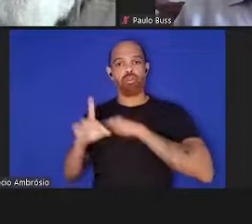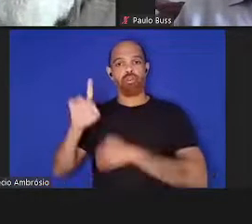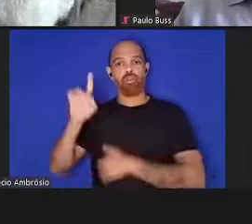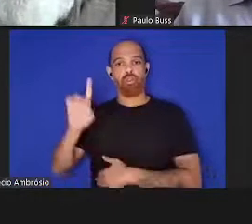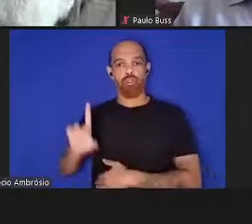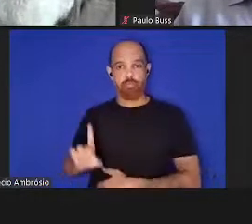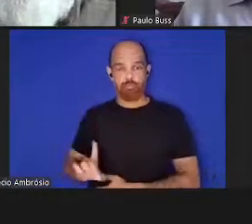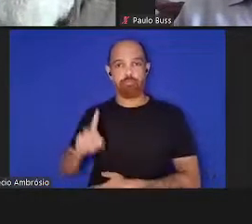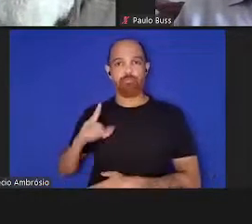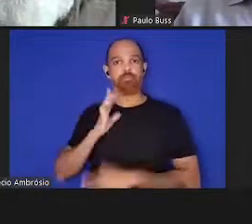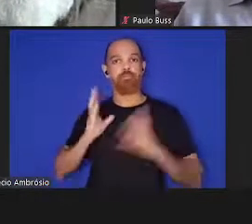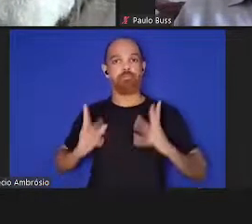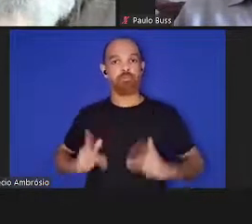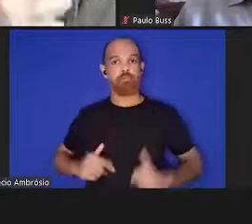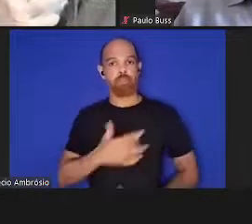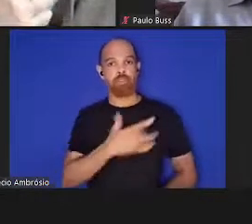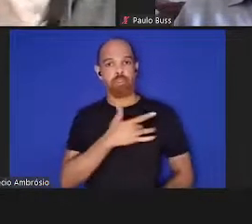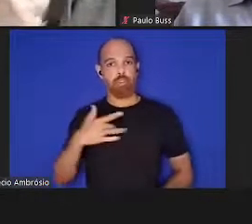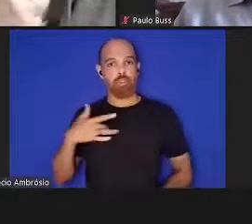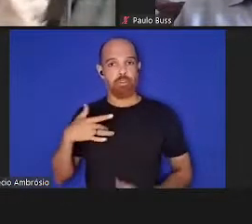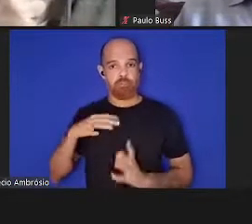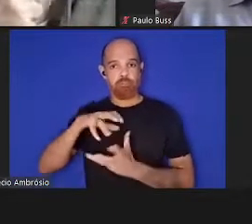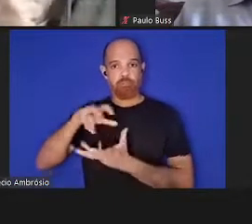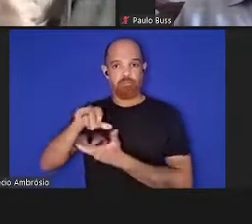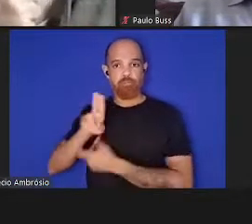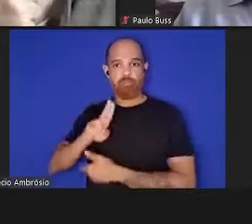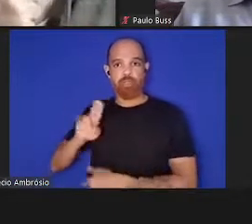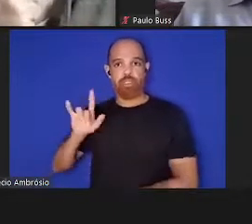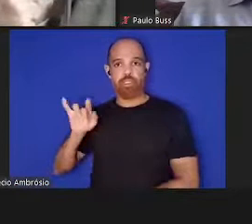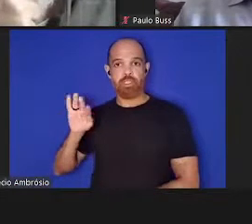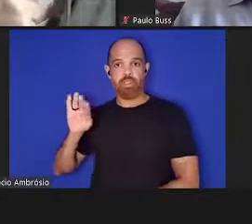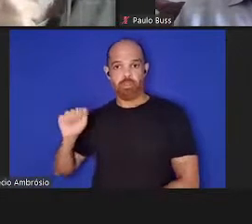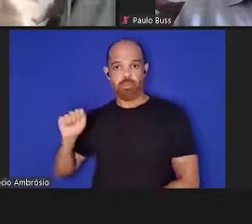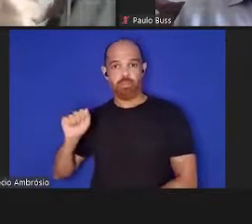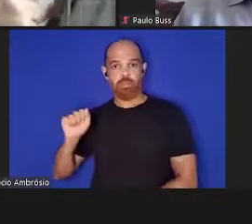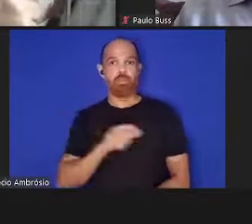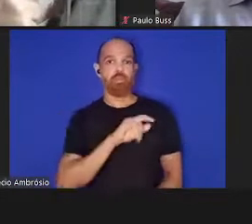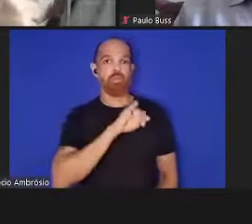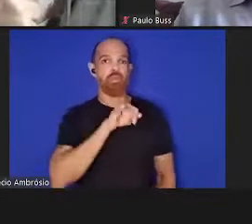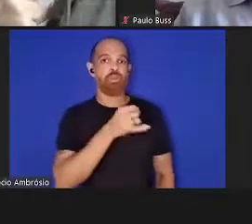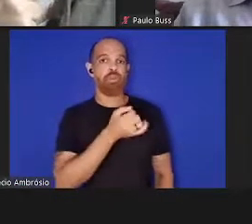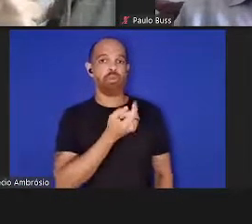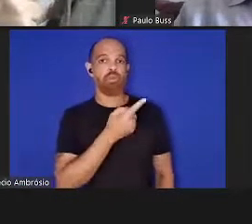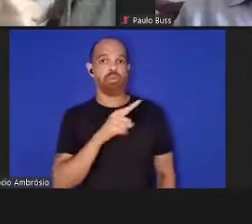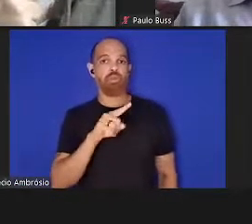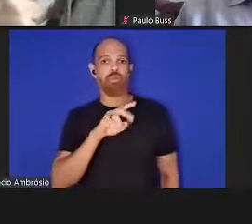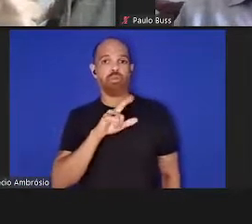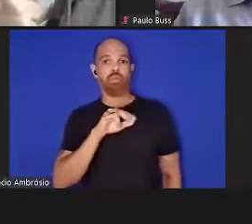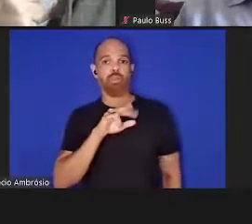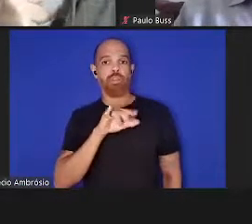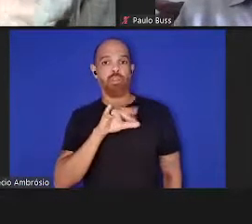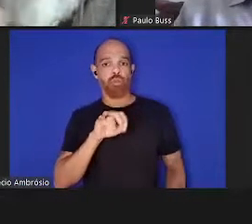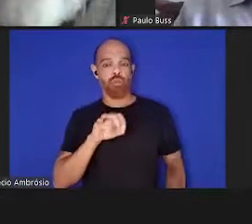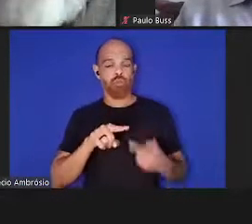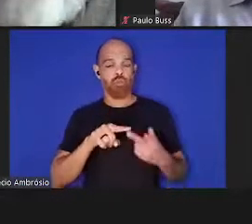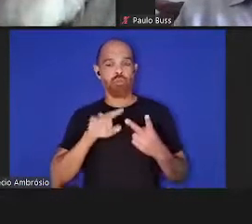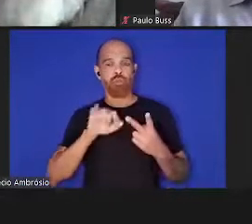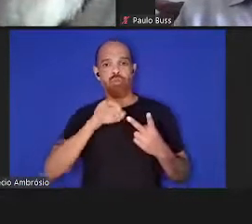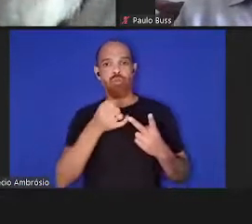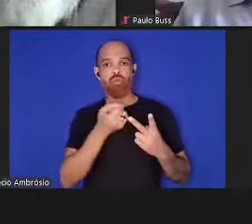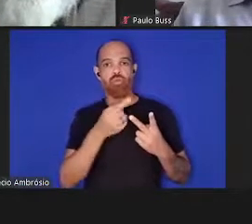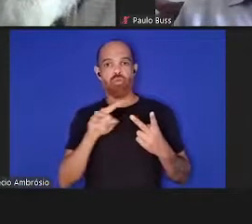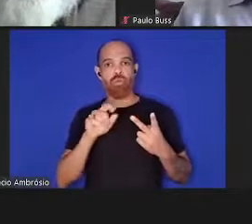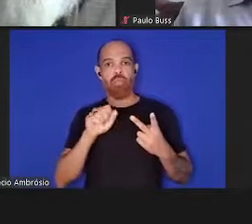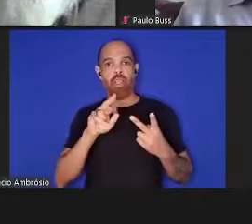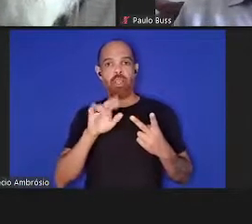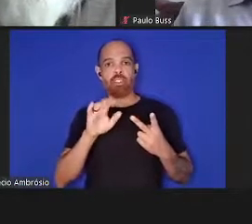Nova de Lisboa, João Veloso, vice-reitor da Universidade de Aveiro, João Arriscado, do Centro de Estudos